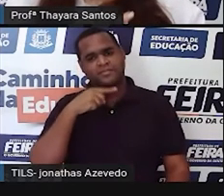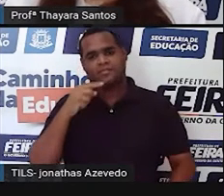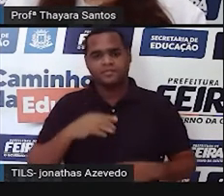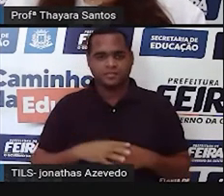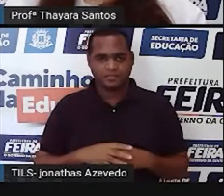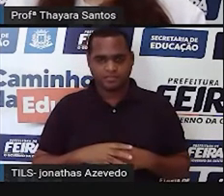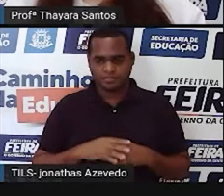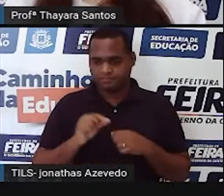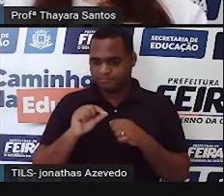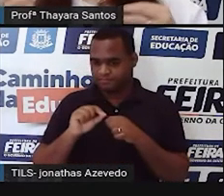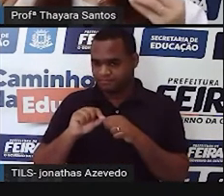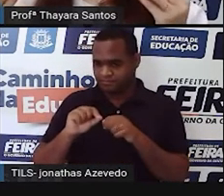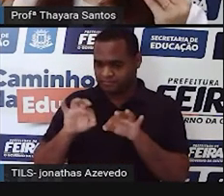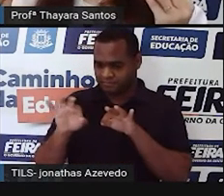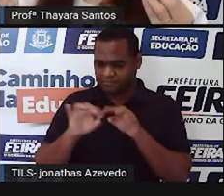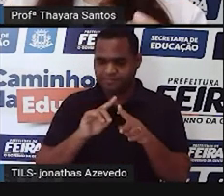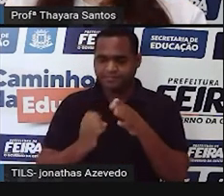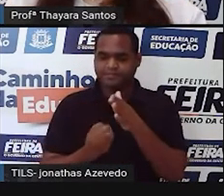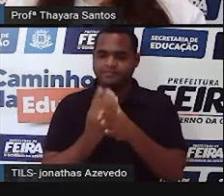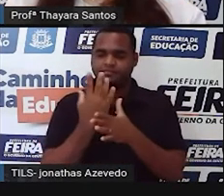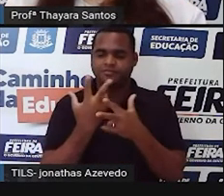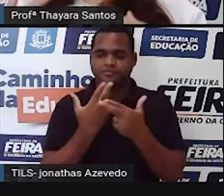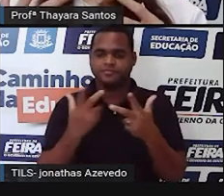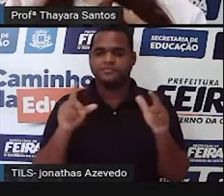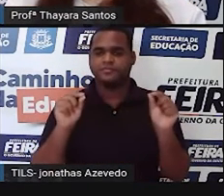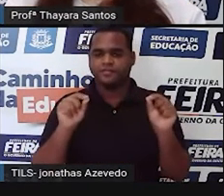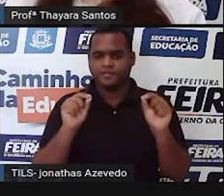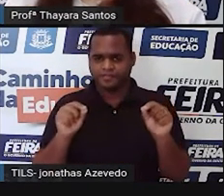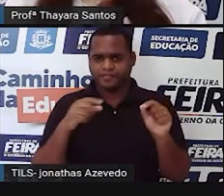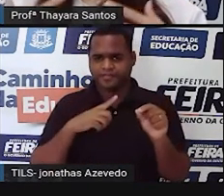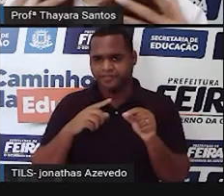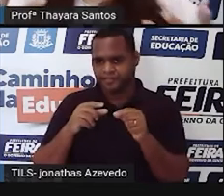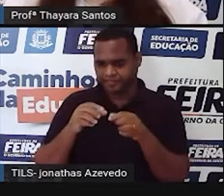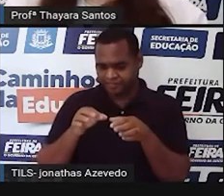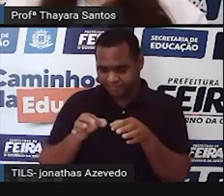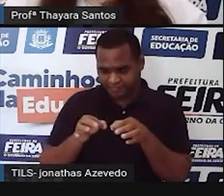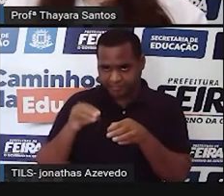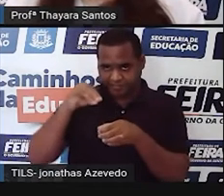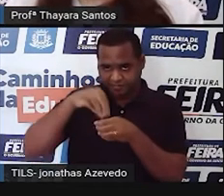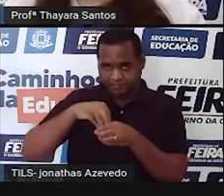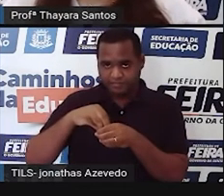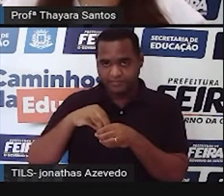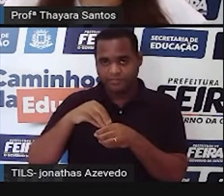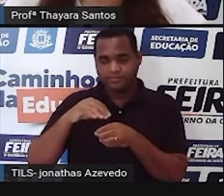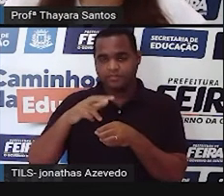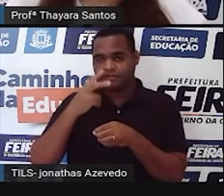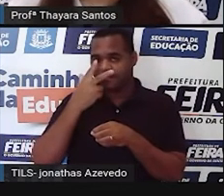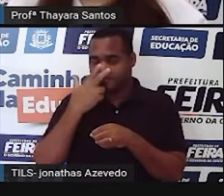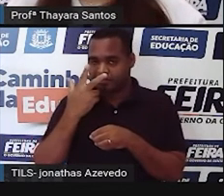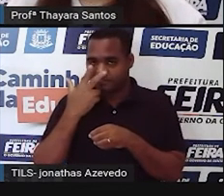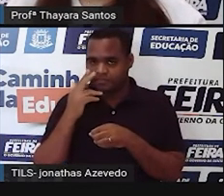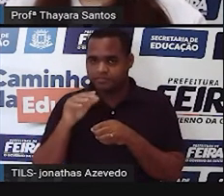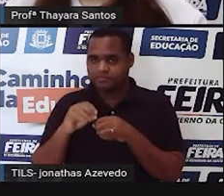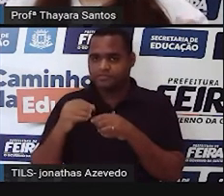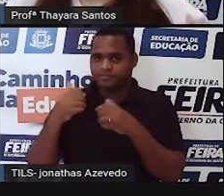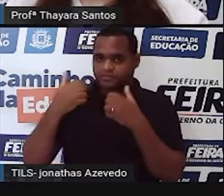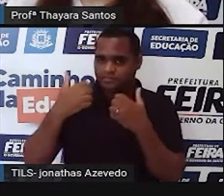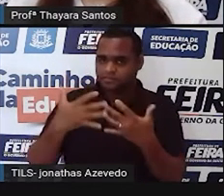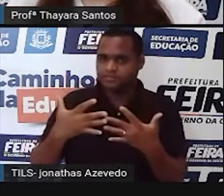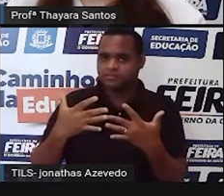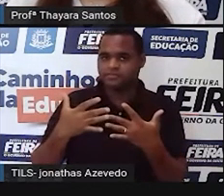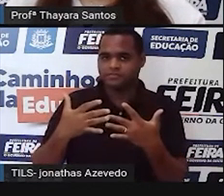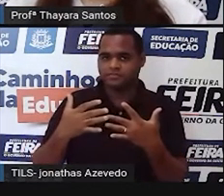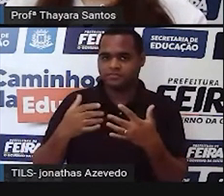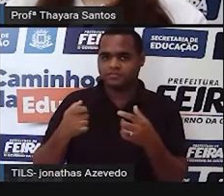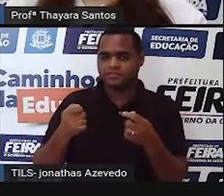natureza desenvolveu? O testículo, ele fica anexado, meio que para fora do corpo, justamente